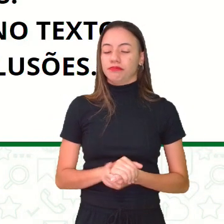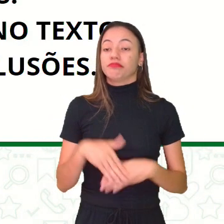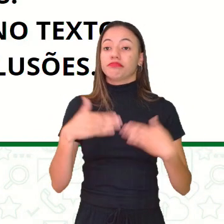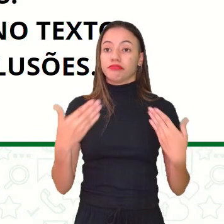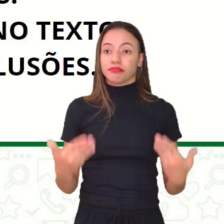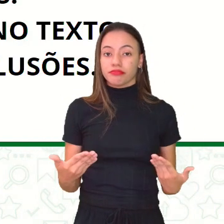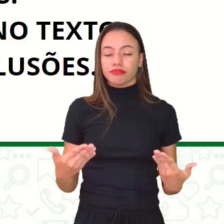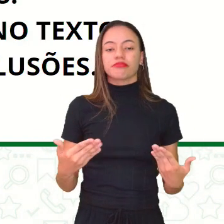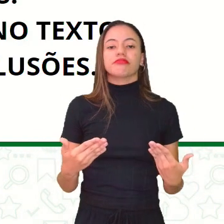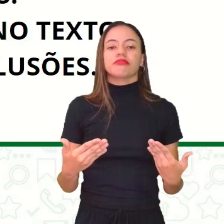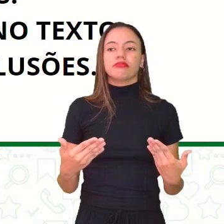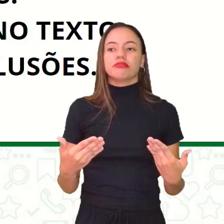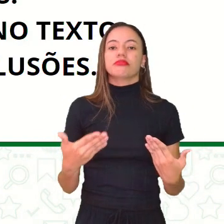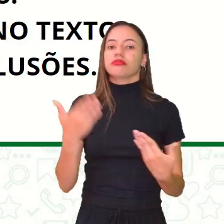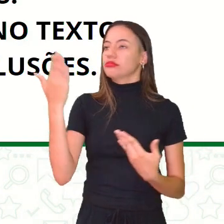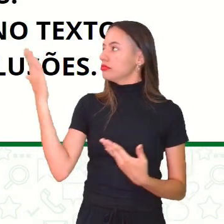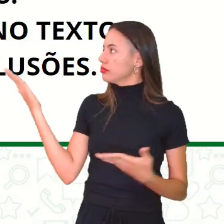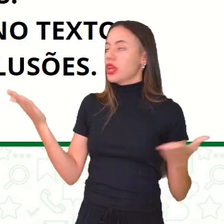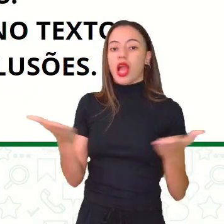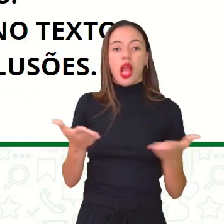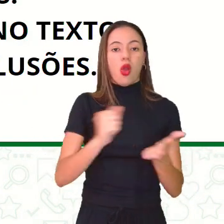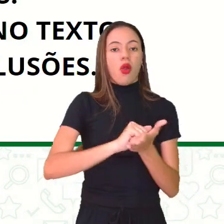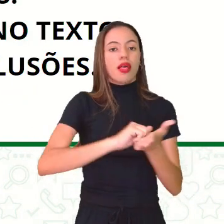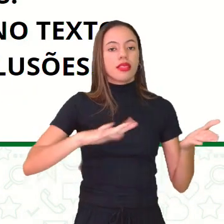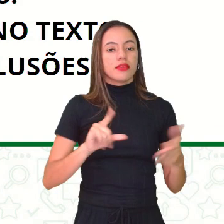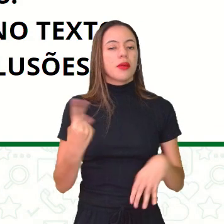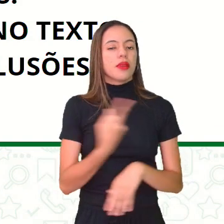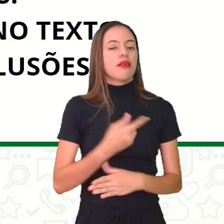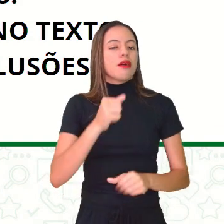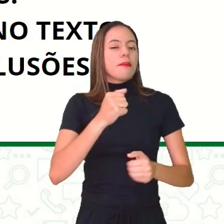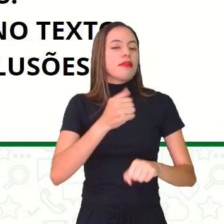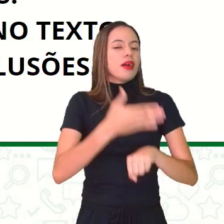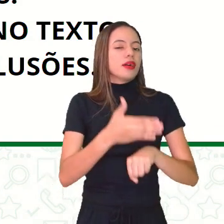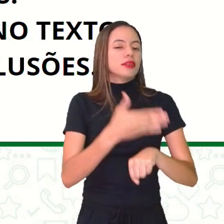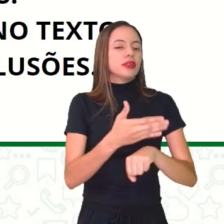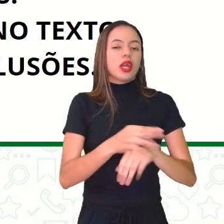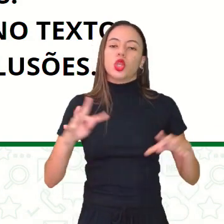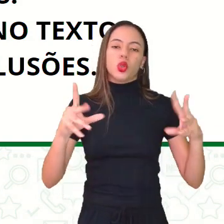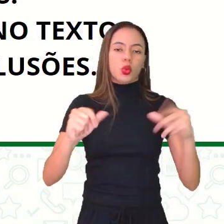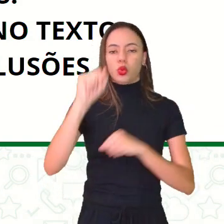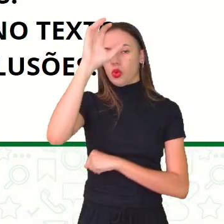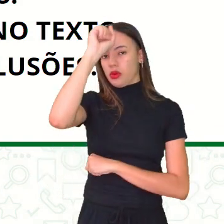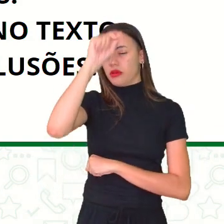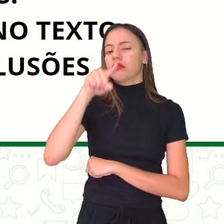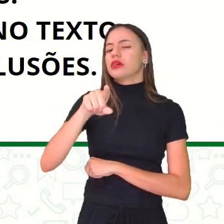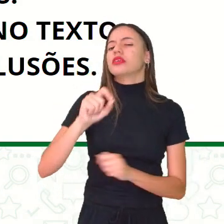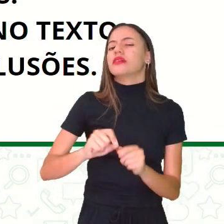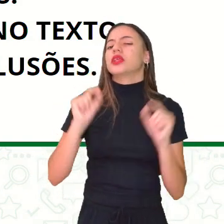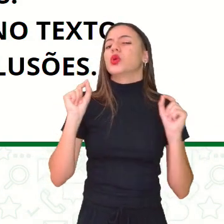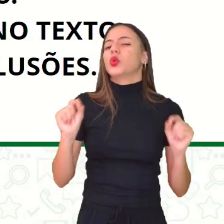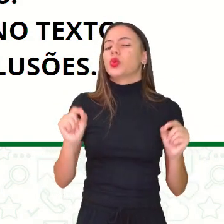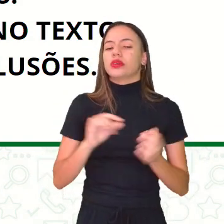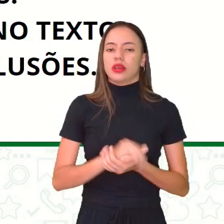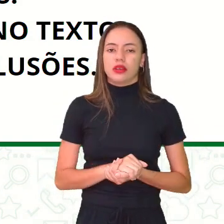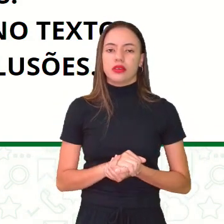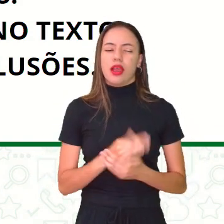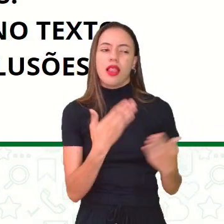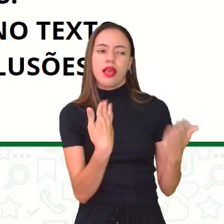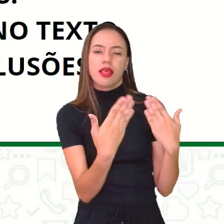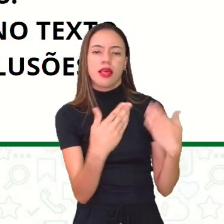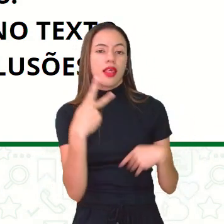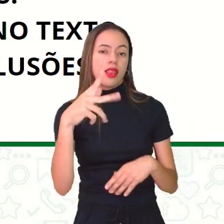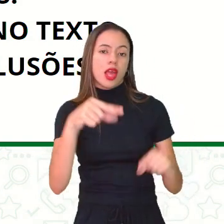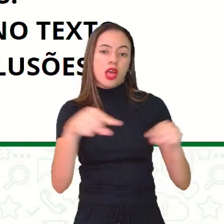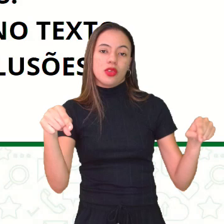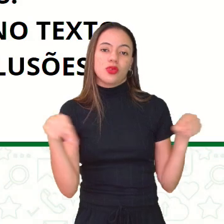estou aqui trazendo uma atividadezinha para a gente praticar o que aprendemos. Então, o você vai fazer? Aquela velha conversa aí na